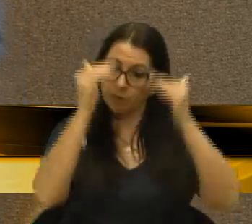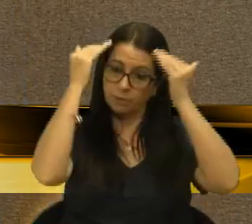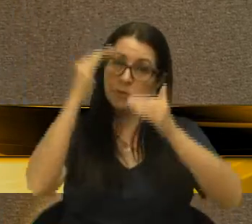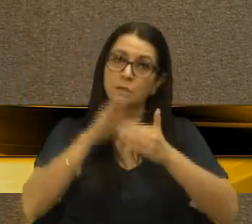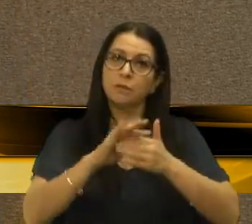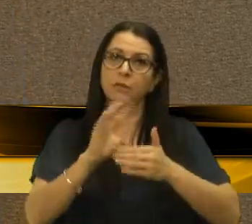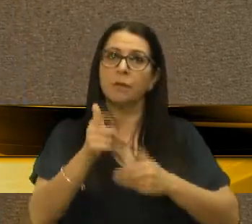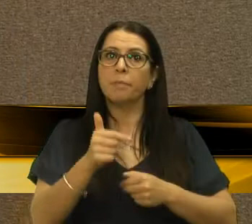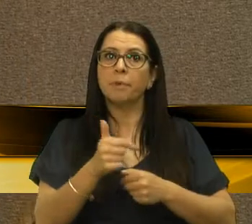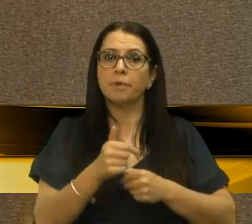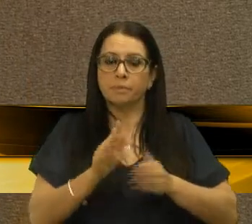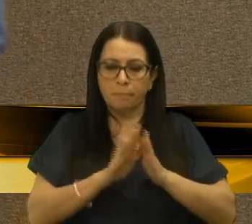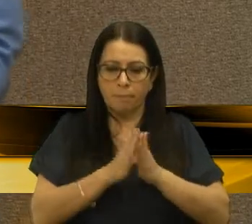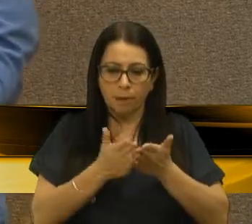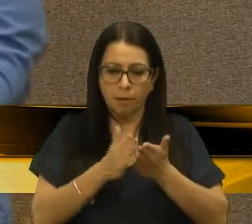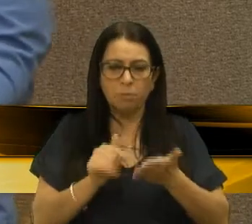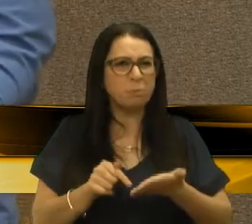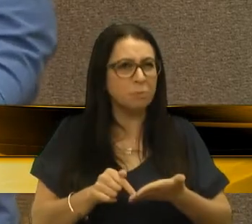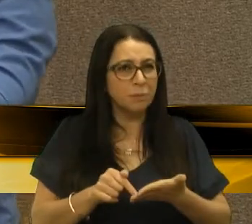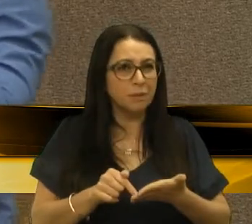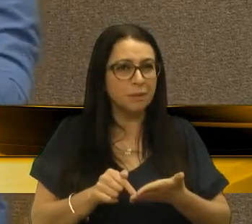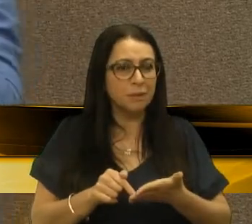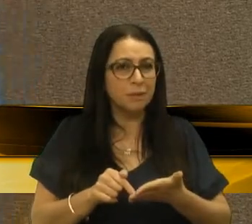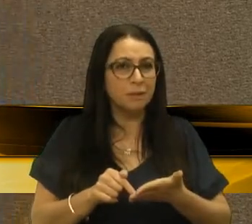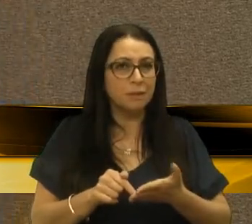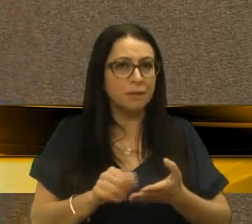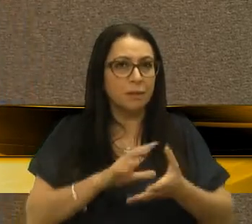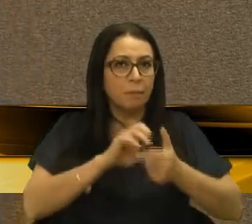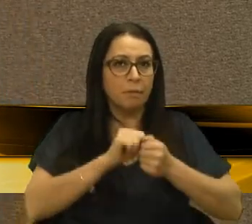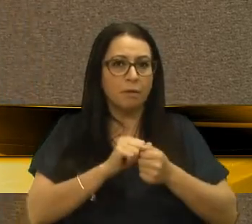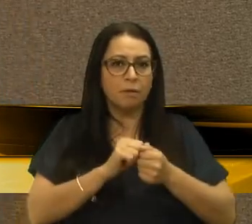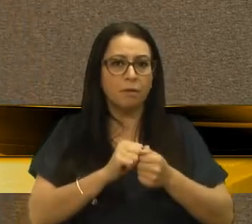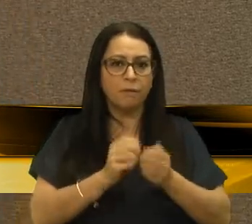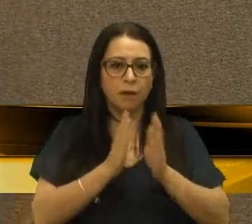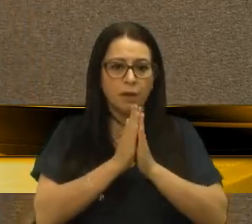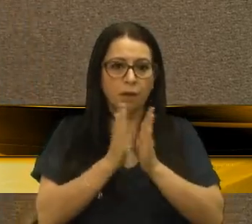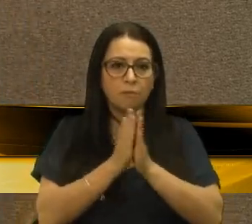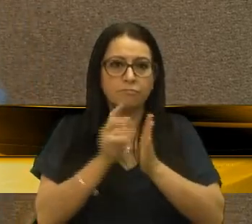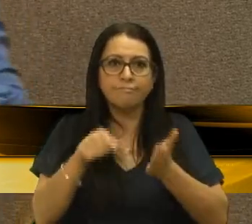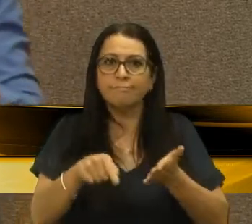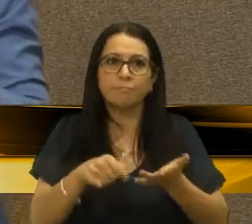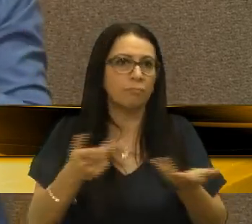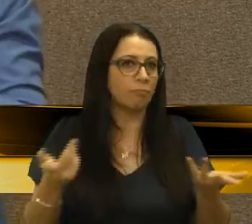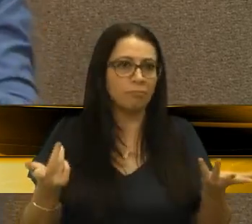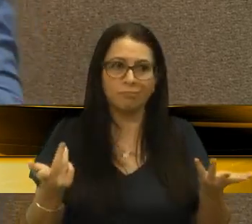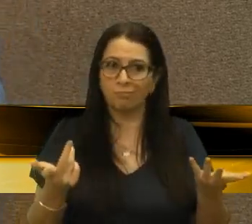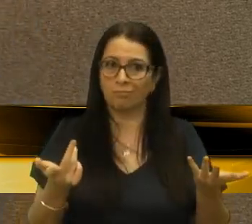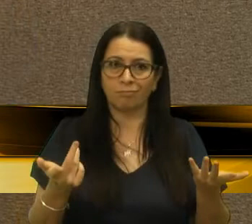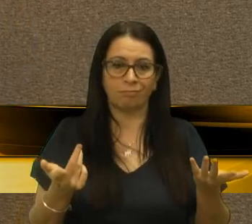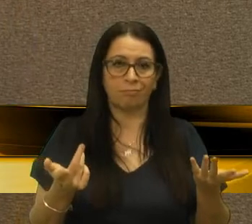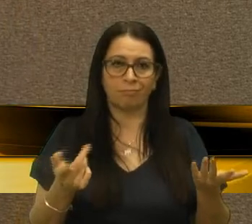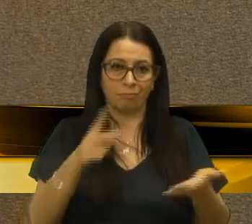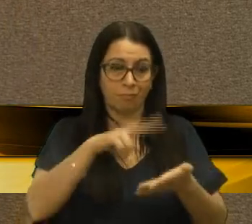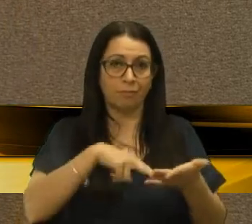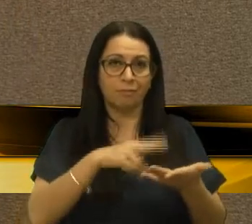depois, pega a Bíblia, na mão vem pregar. Vem pregar.